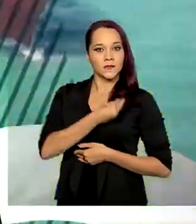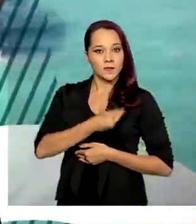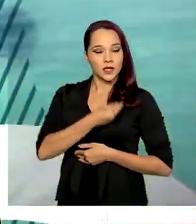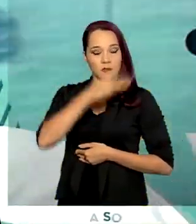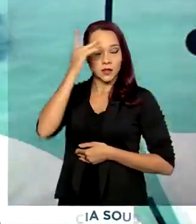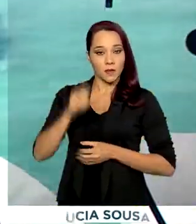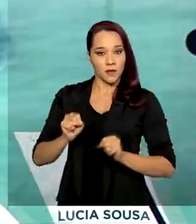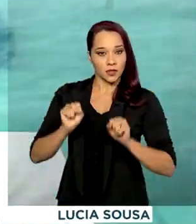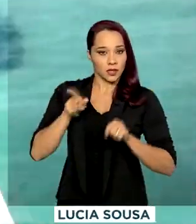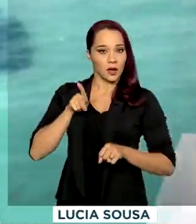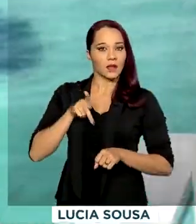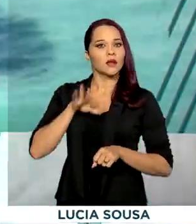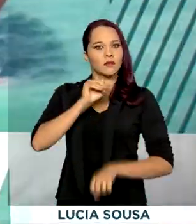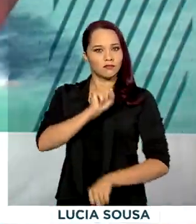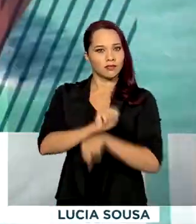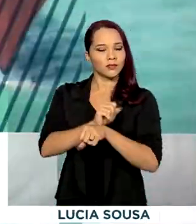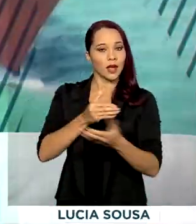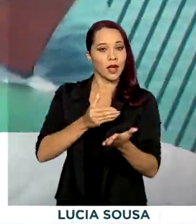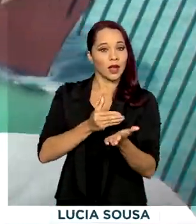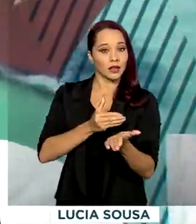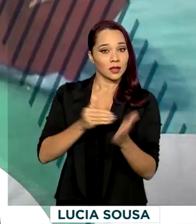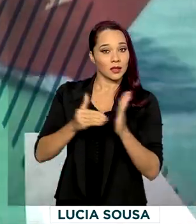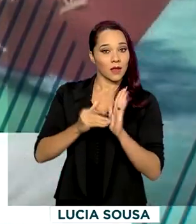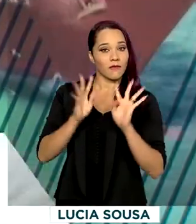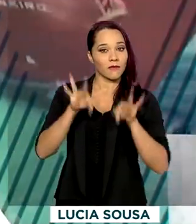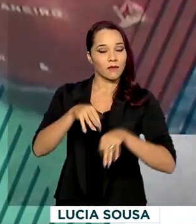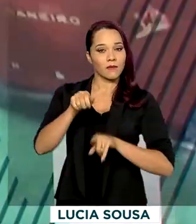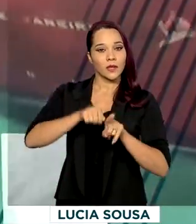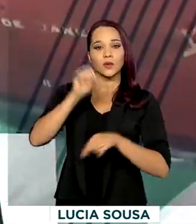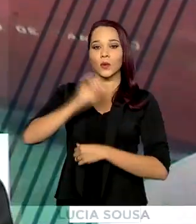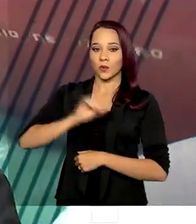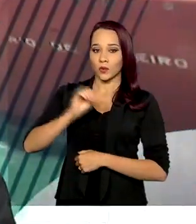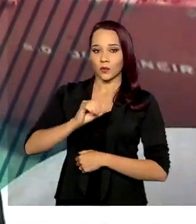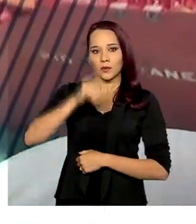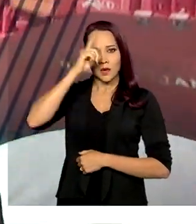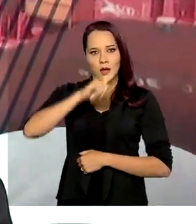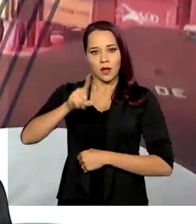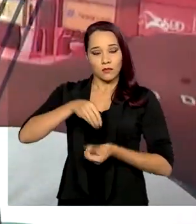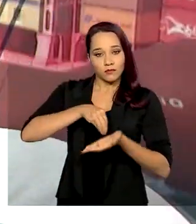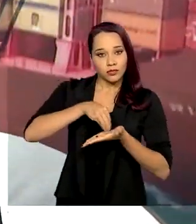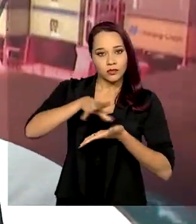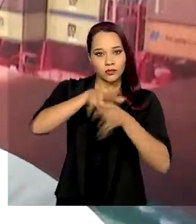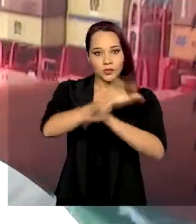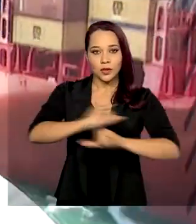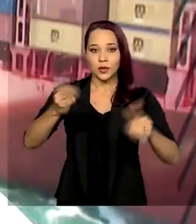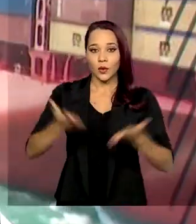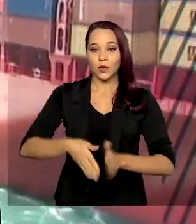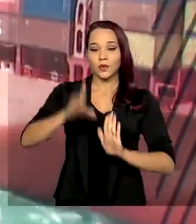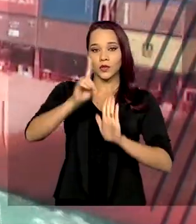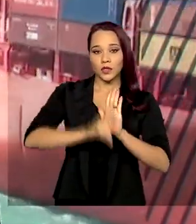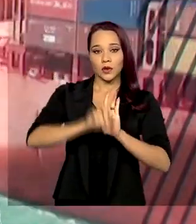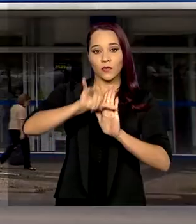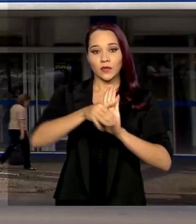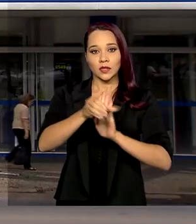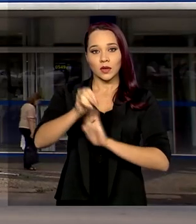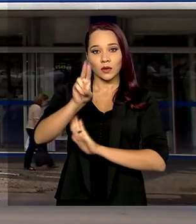pensionistas seguirá suspensa até o fim de outubro. A determinação foi publicada hoje no Diário Oficial da União.